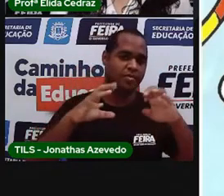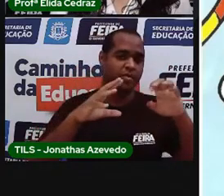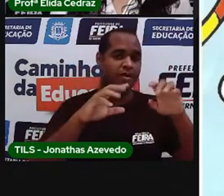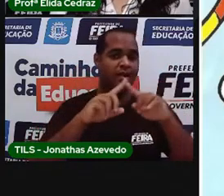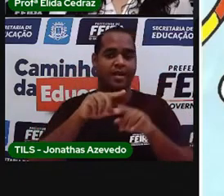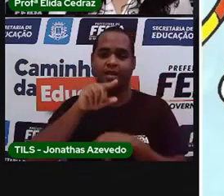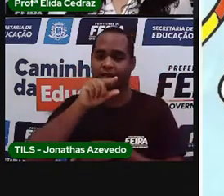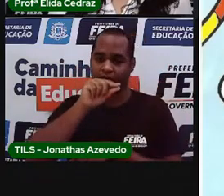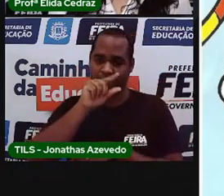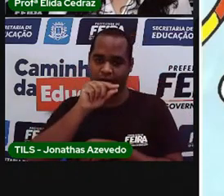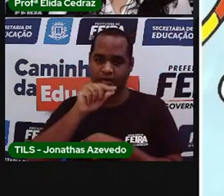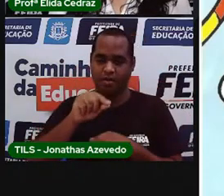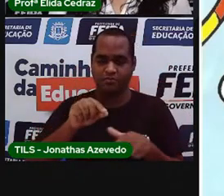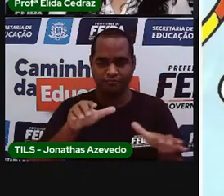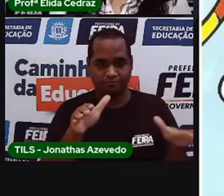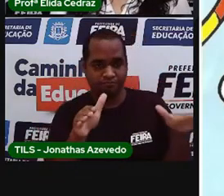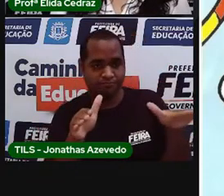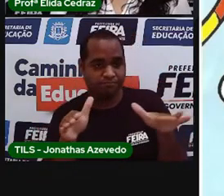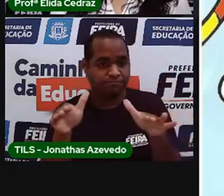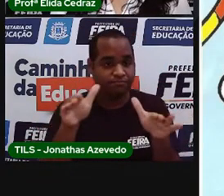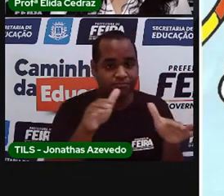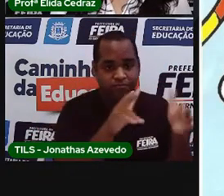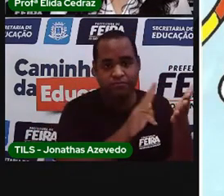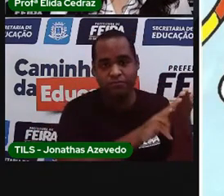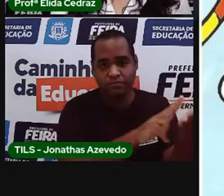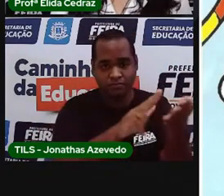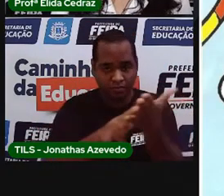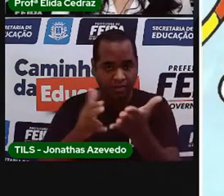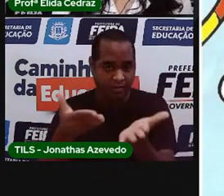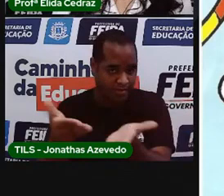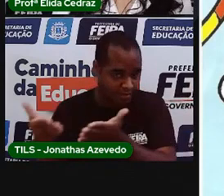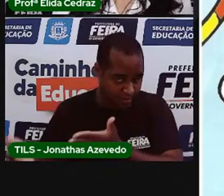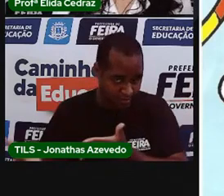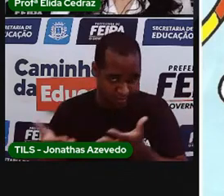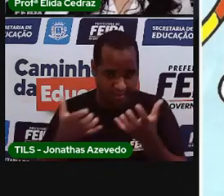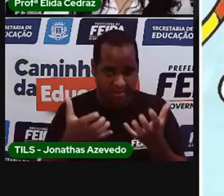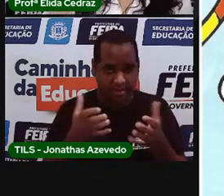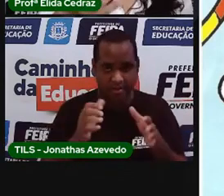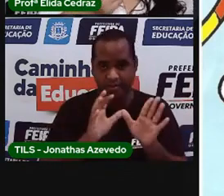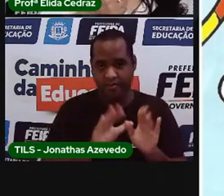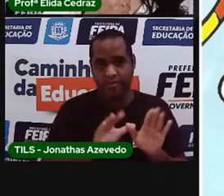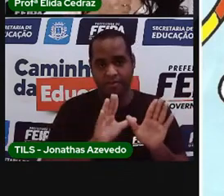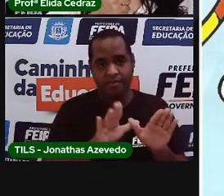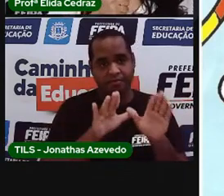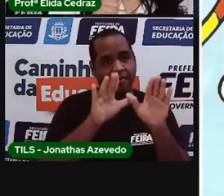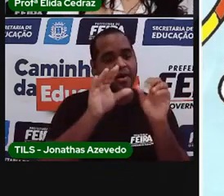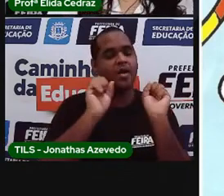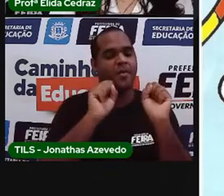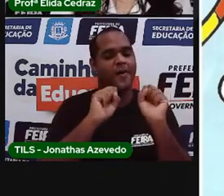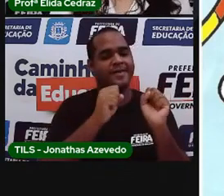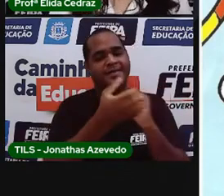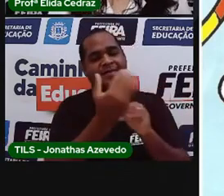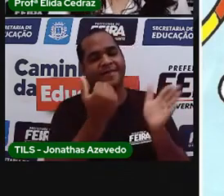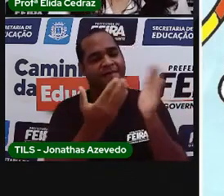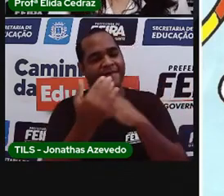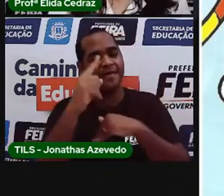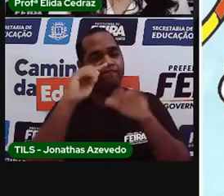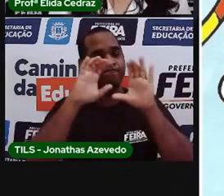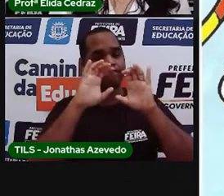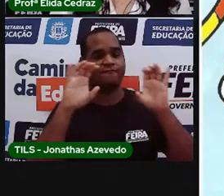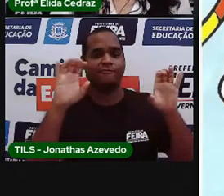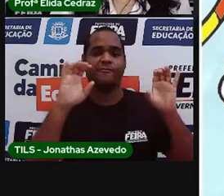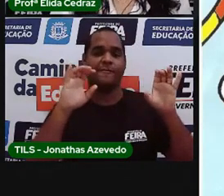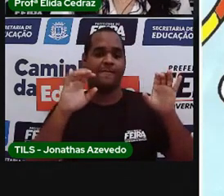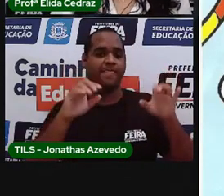sagonha entregou os convites que diziam. Quem tem asas, vem. Quem não